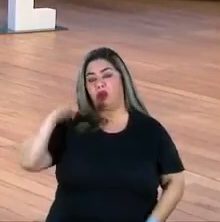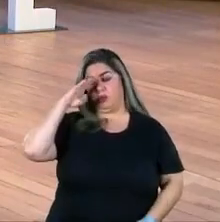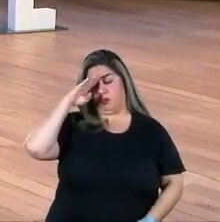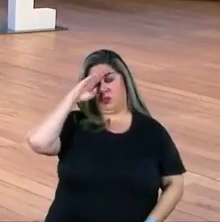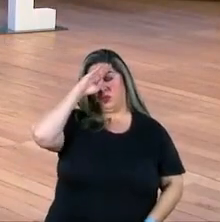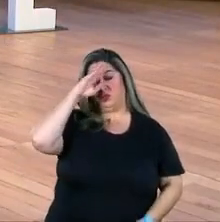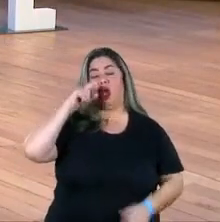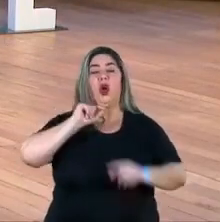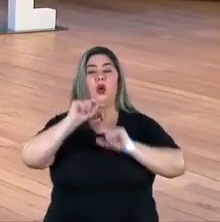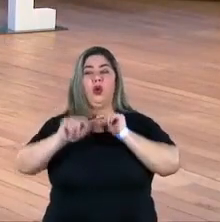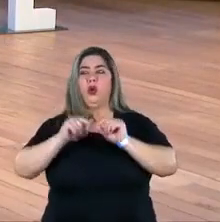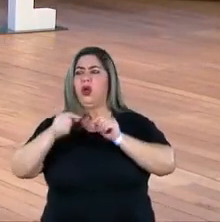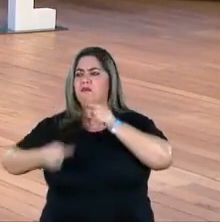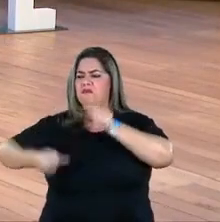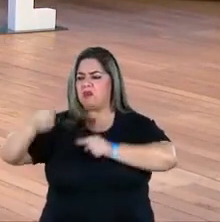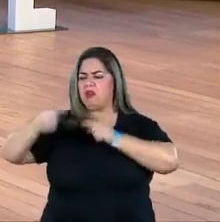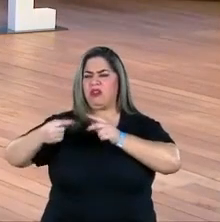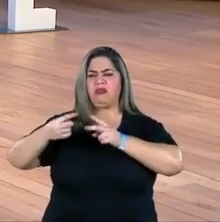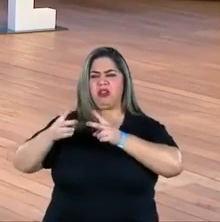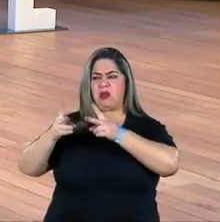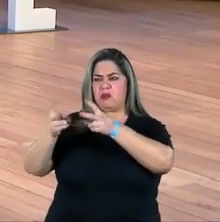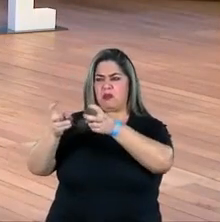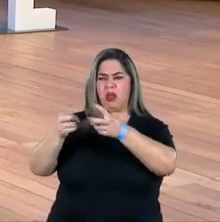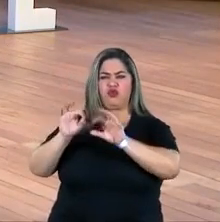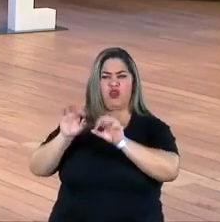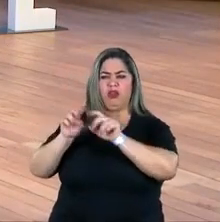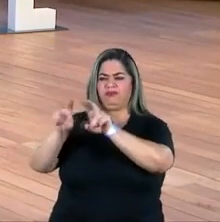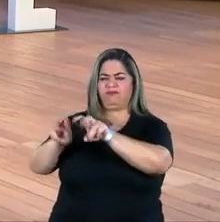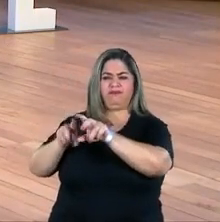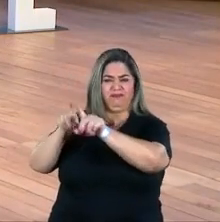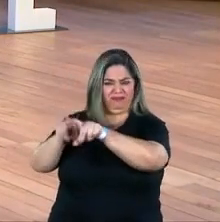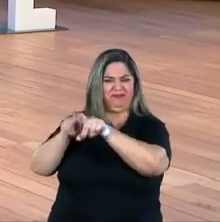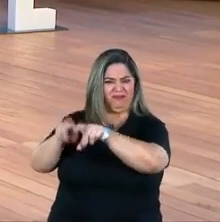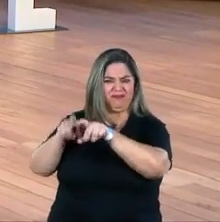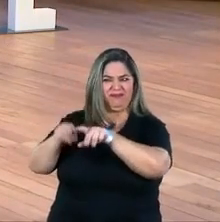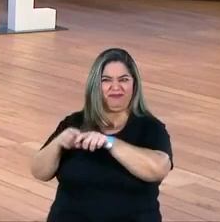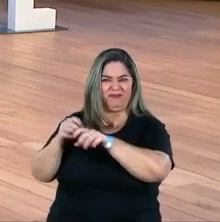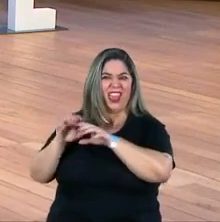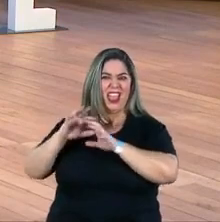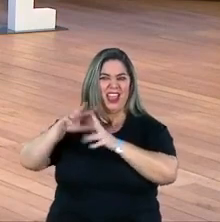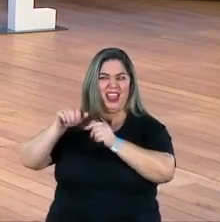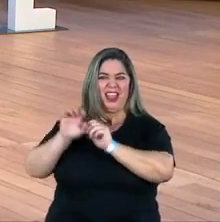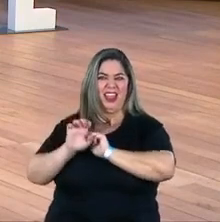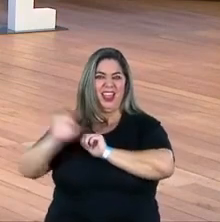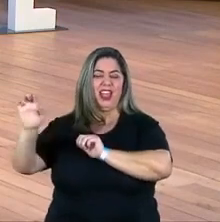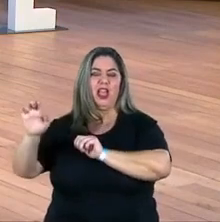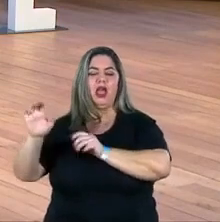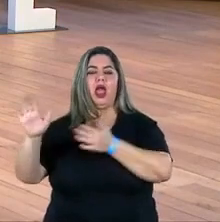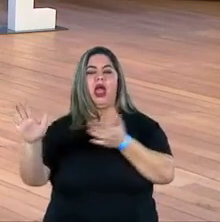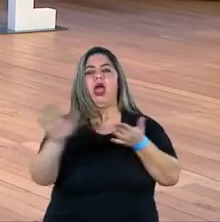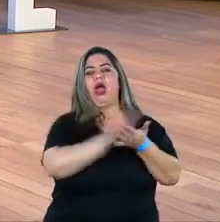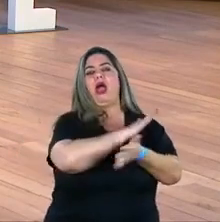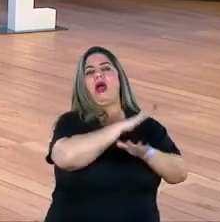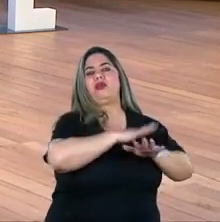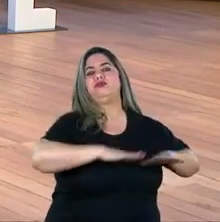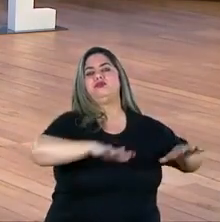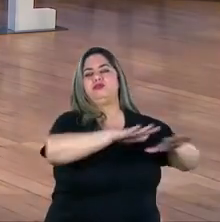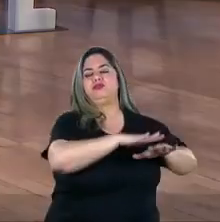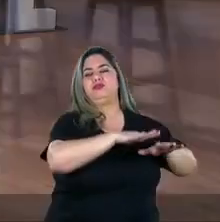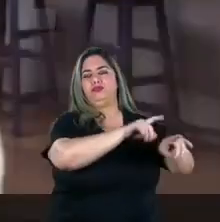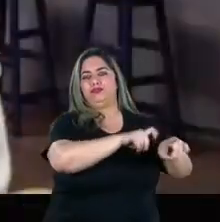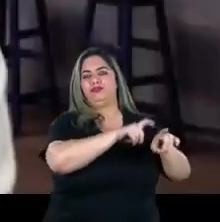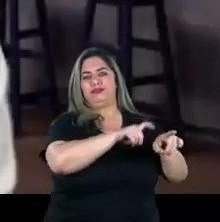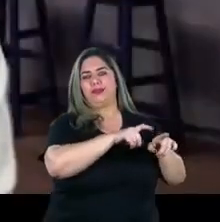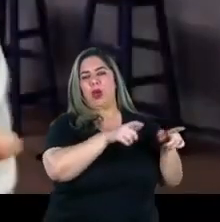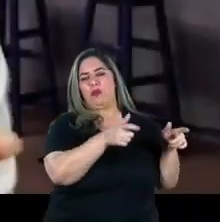políticas que olham muito para o agronegócio exportador e destruíram todas as políticas de apoio ao pequeno produtor no campo.